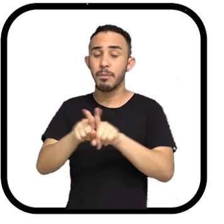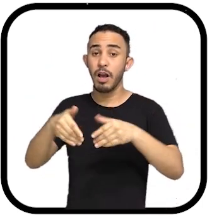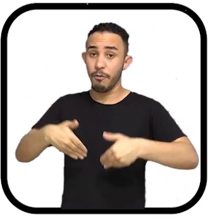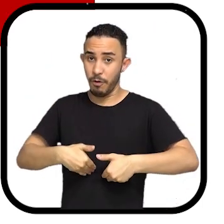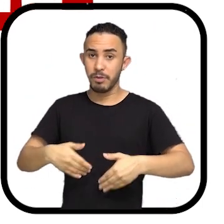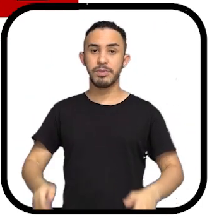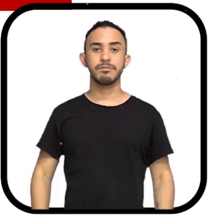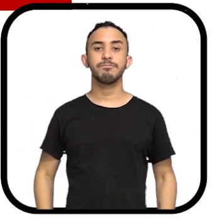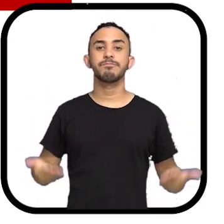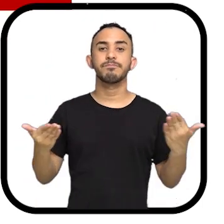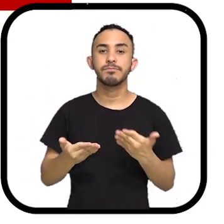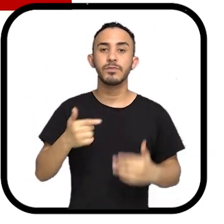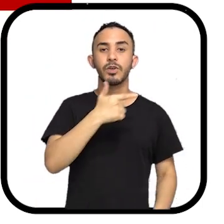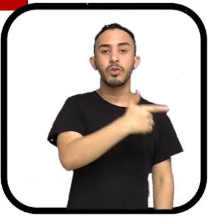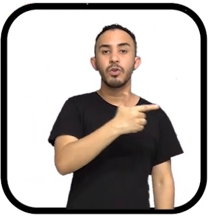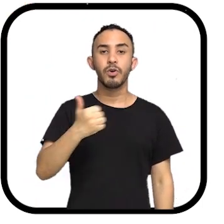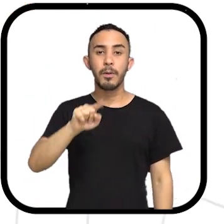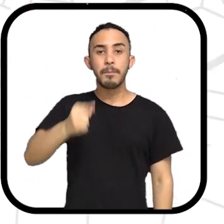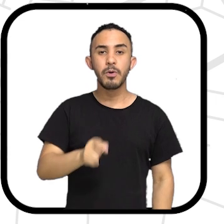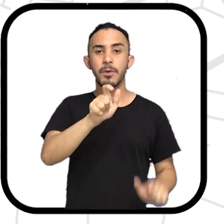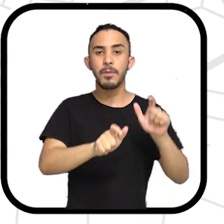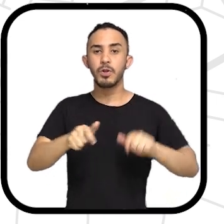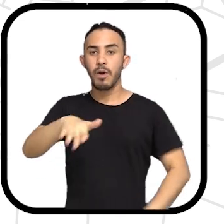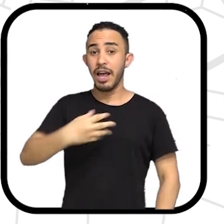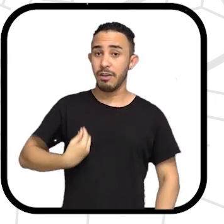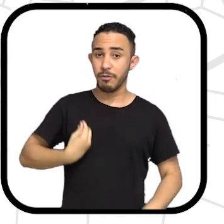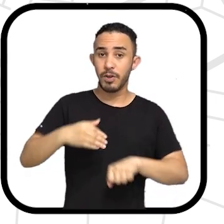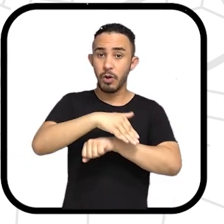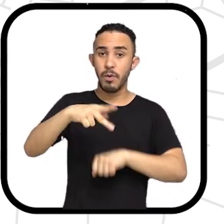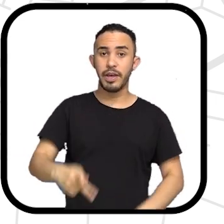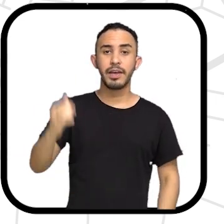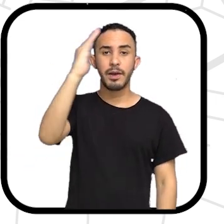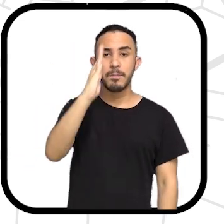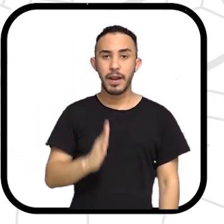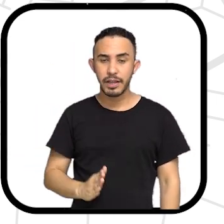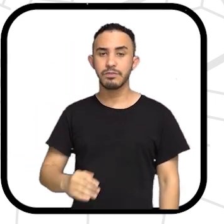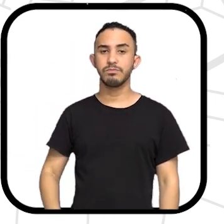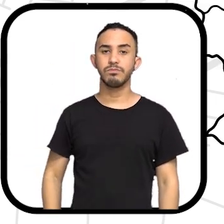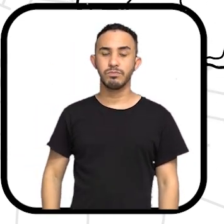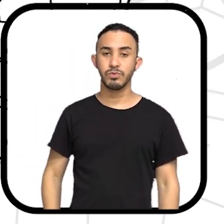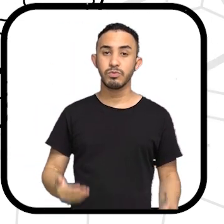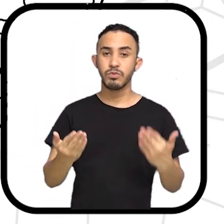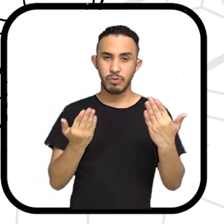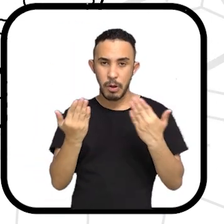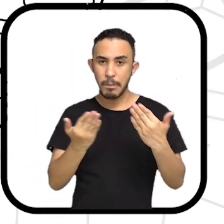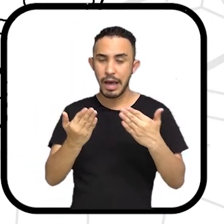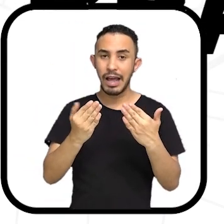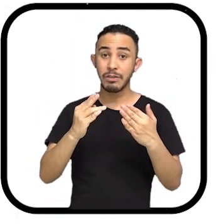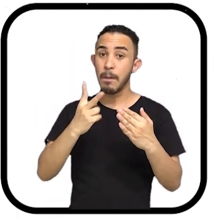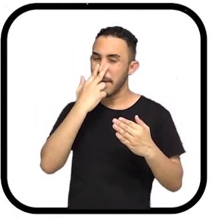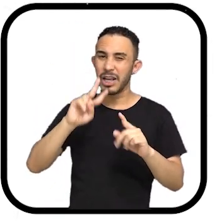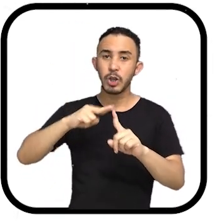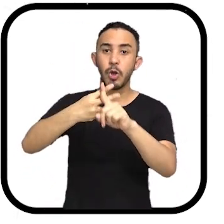a miséria e a fome. Atualmente, 221 mil pessoas estão nas ruas do Brasil. Esse